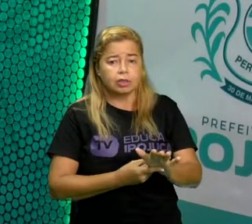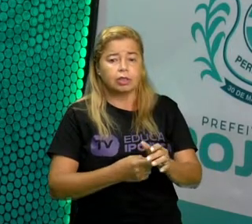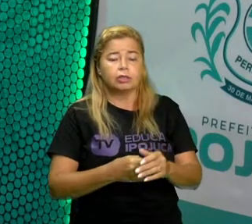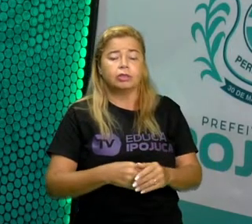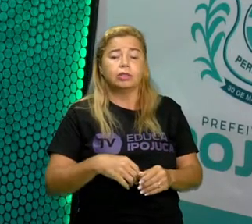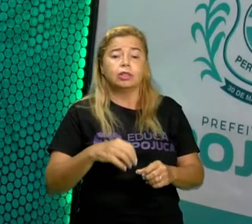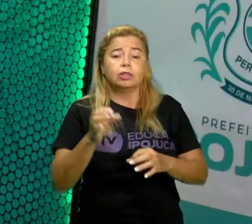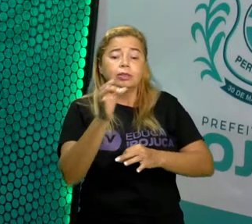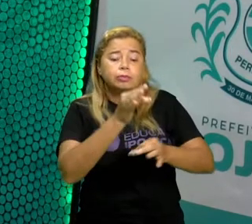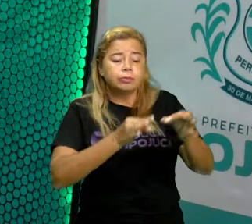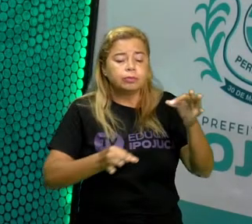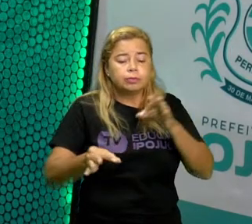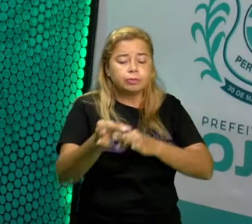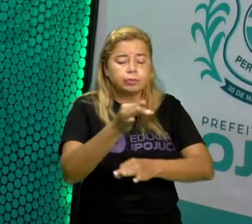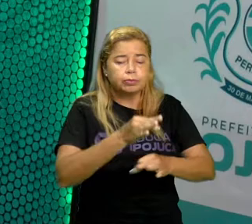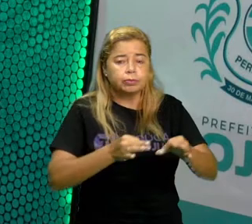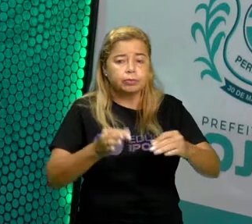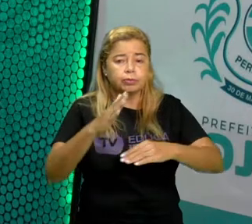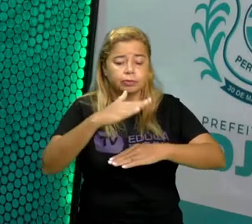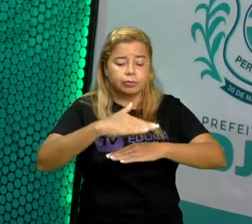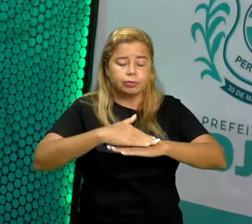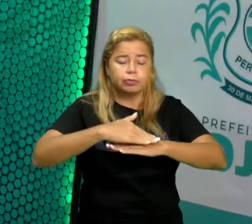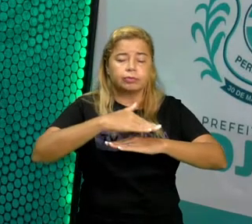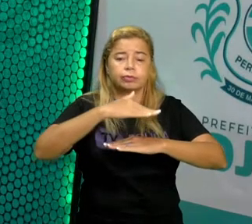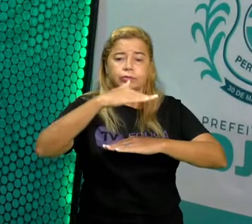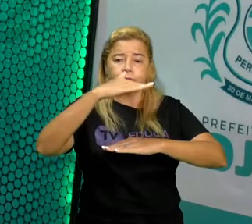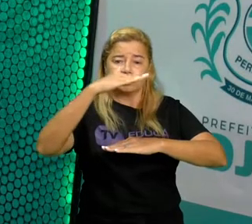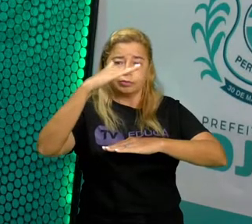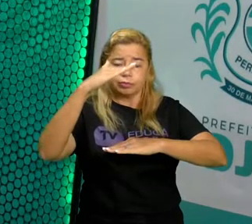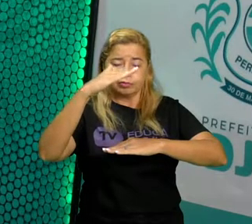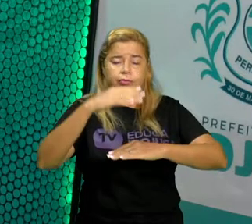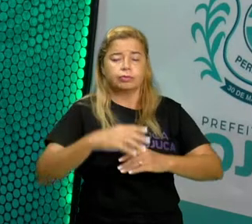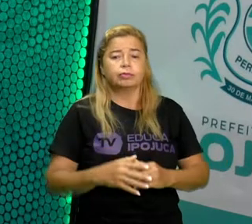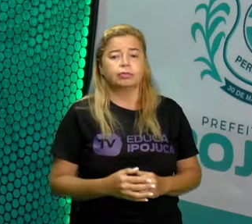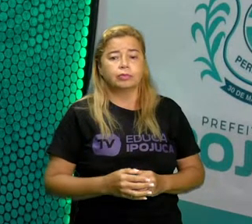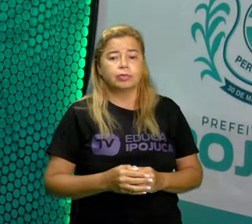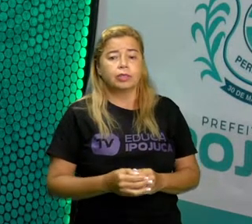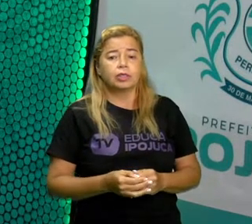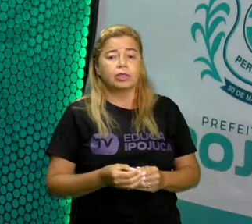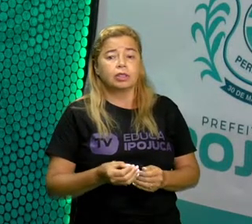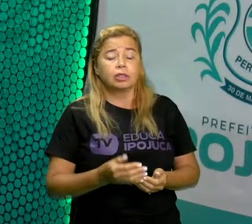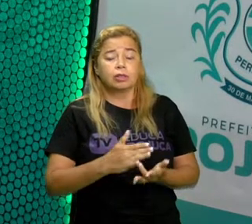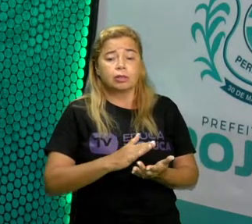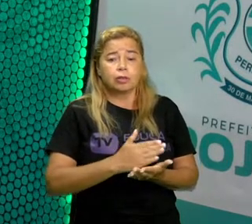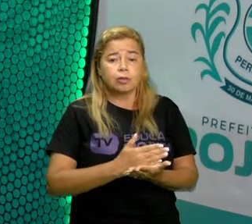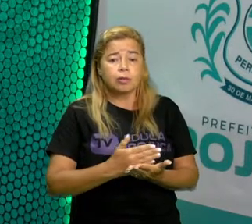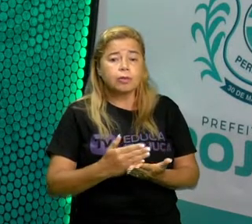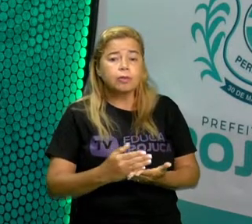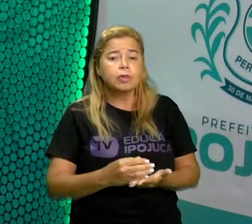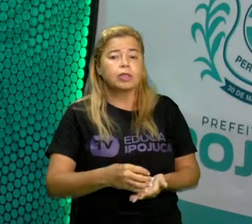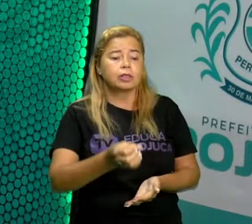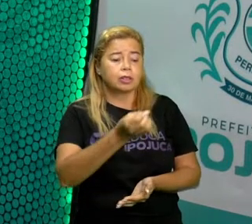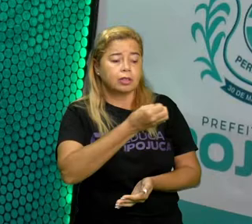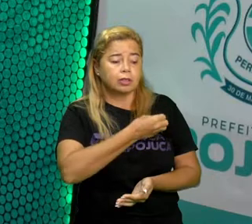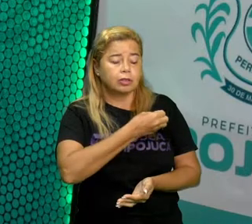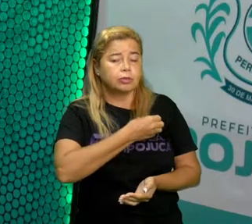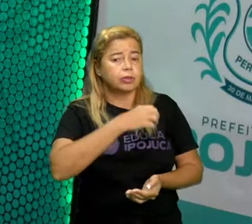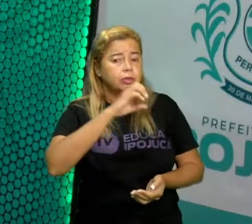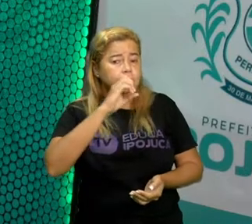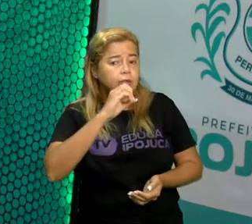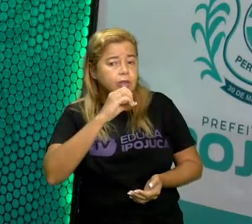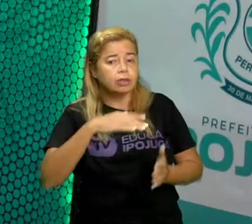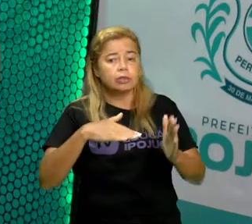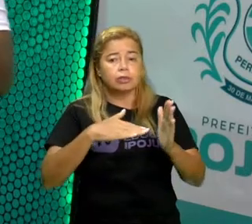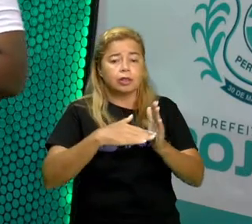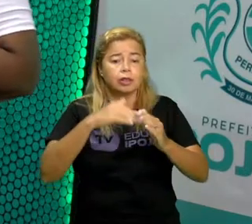ordem crescente. Ou seja, o número começa do menor e vai até o